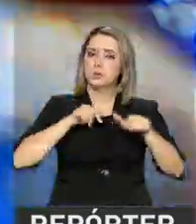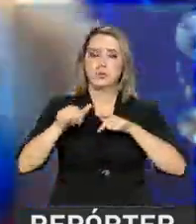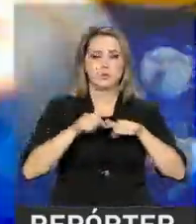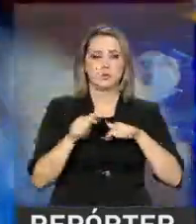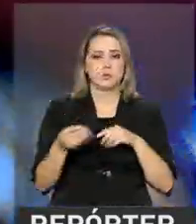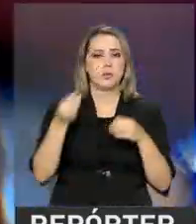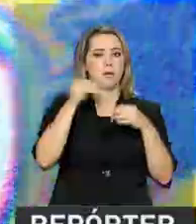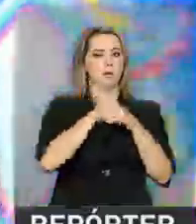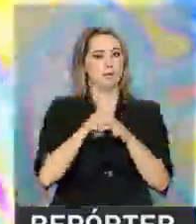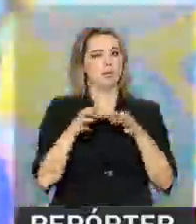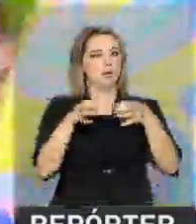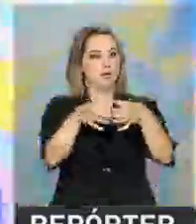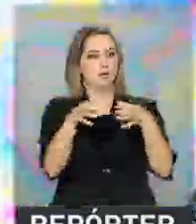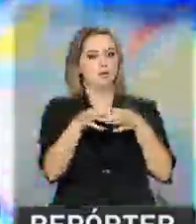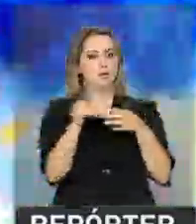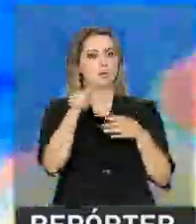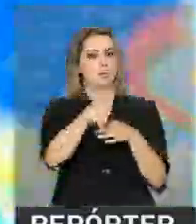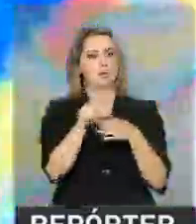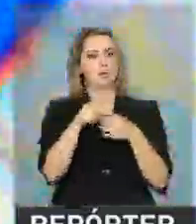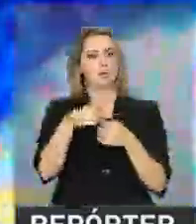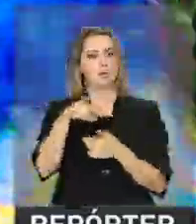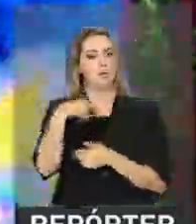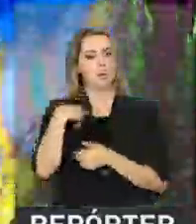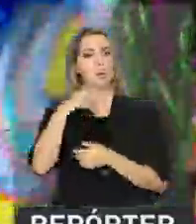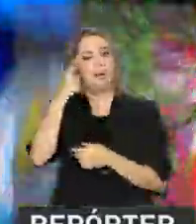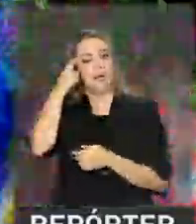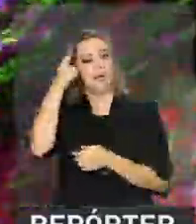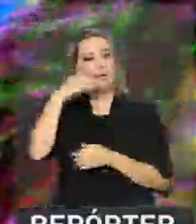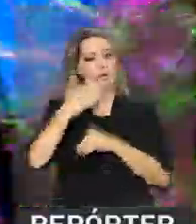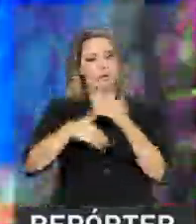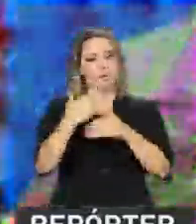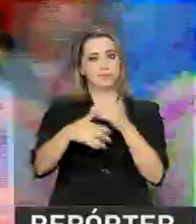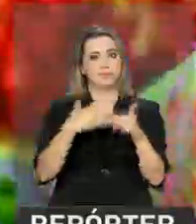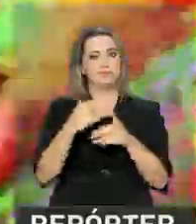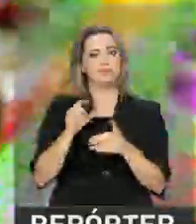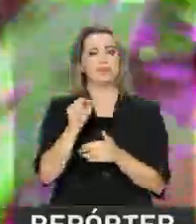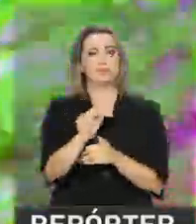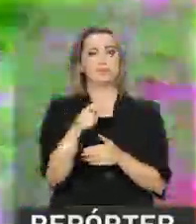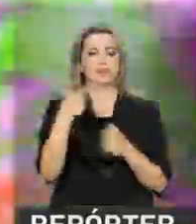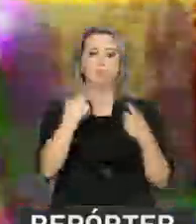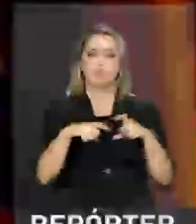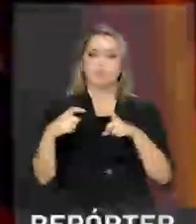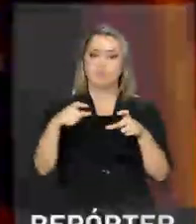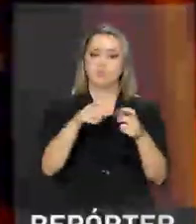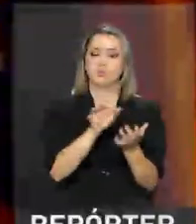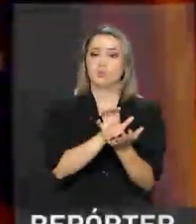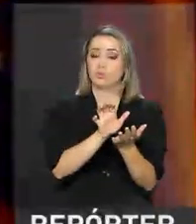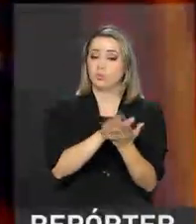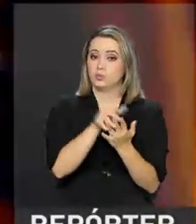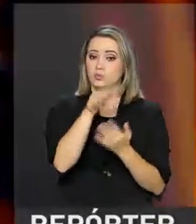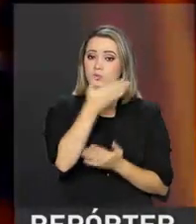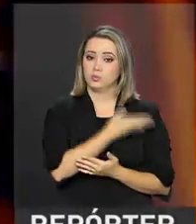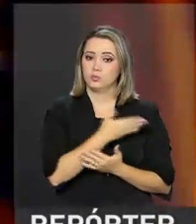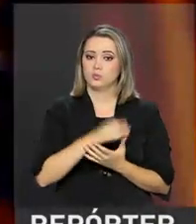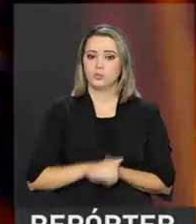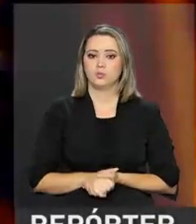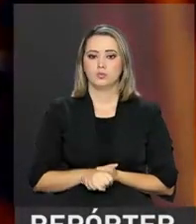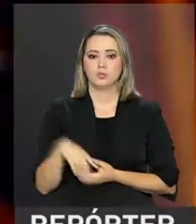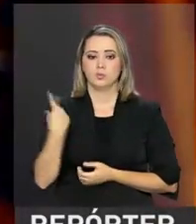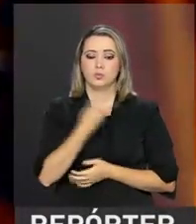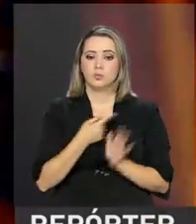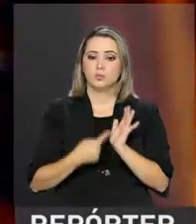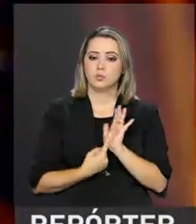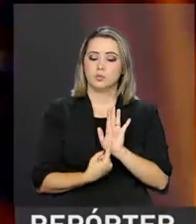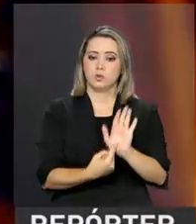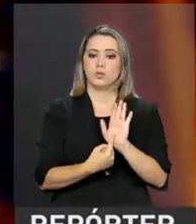grupo de Maracatu. A ideia é promover desenvolvimento da zona rural de Nazaré da Mata. A gente oferece a oficina de confecção,